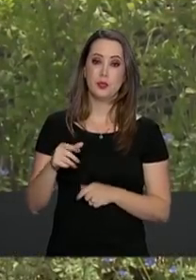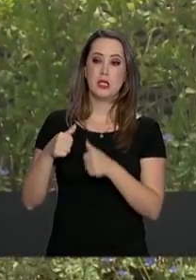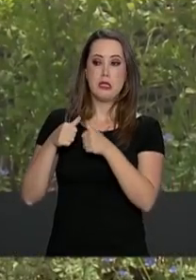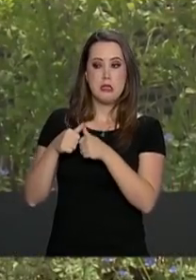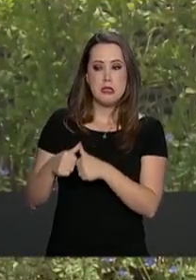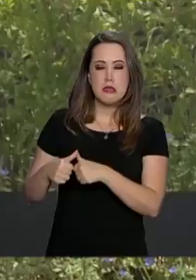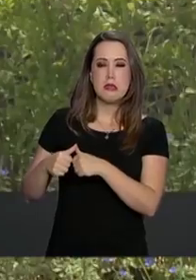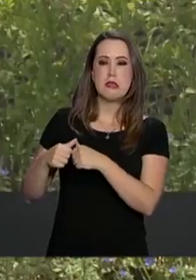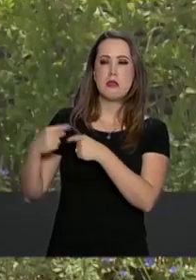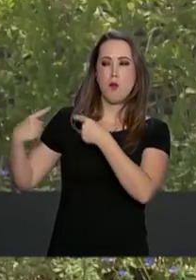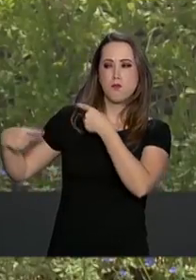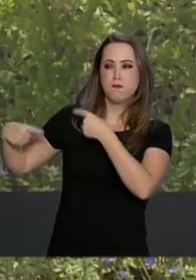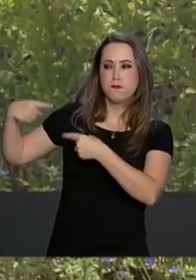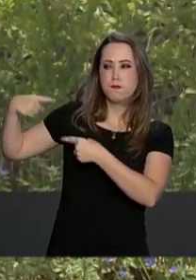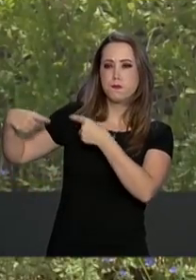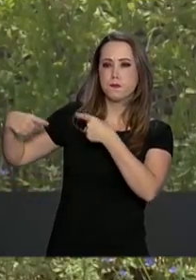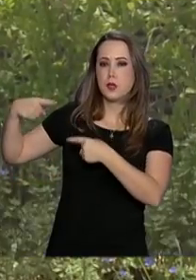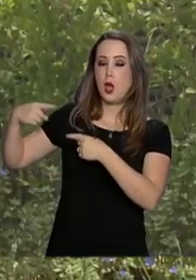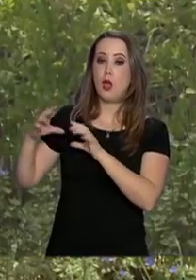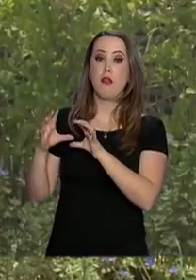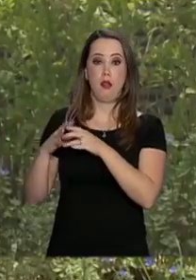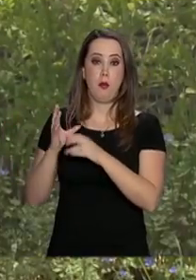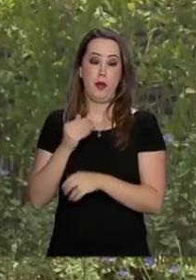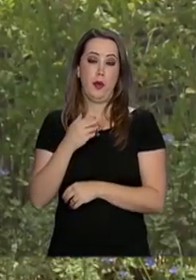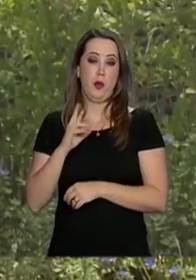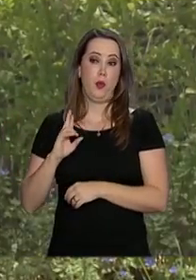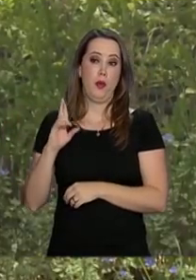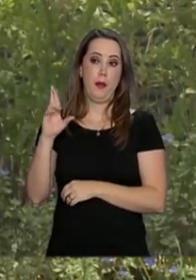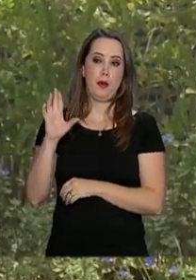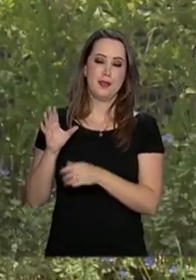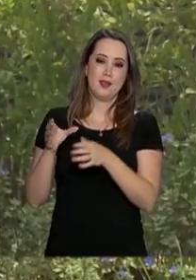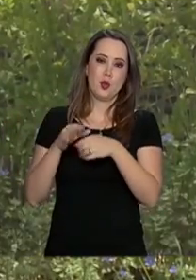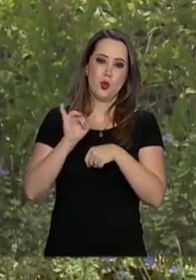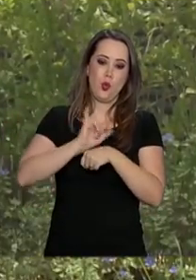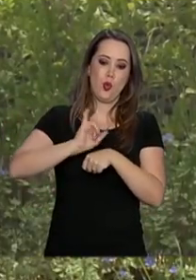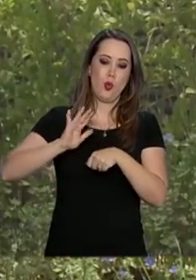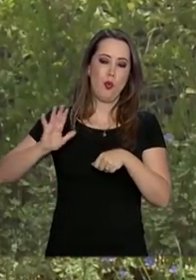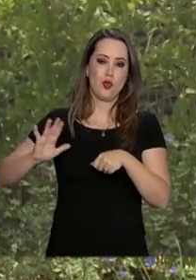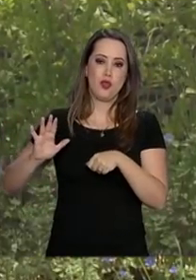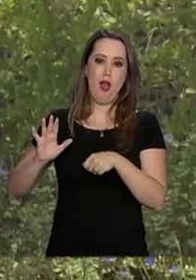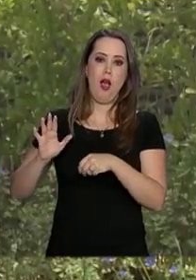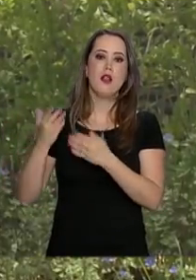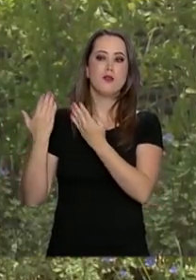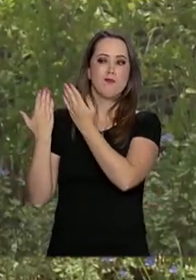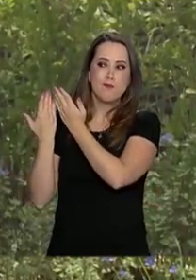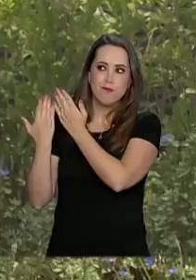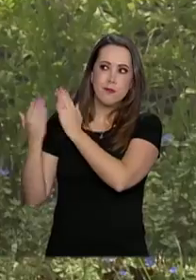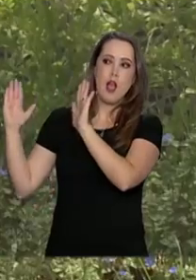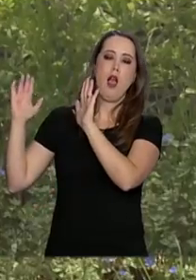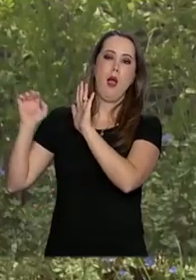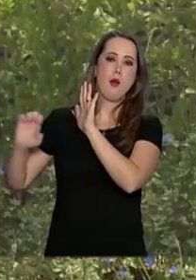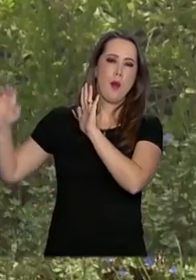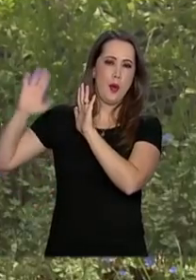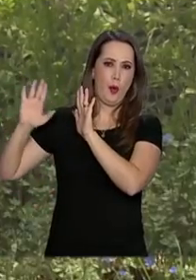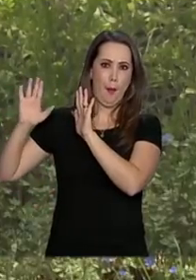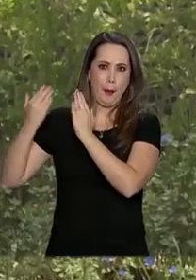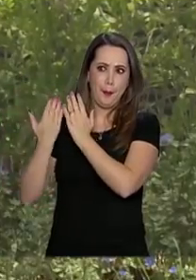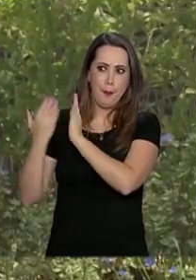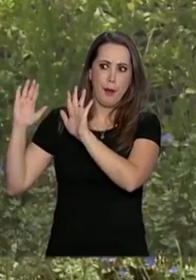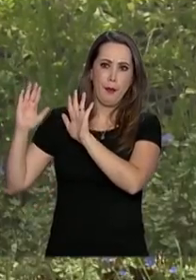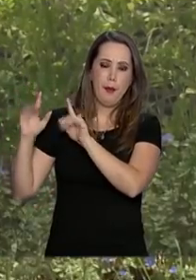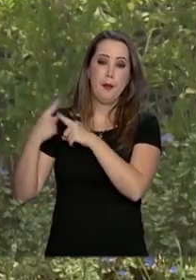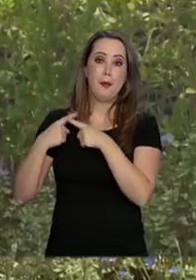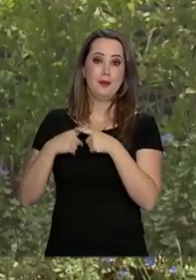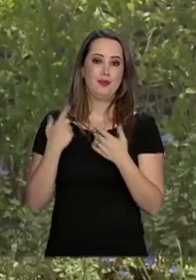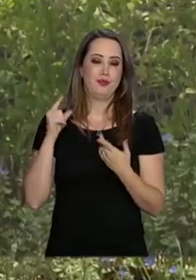União Europeia e com representantes do setor de aço na tentativa de preservar as exportações do país após o Bloco